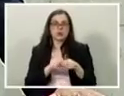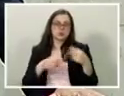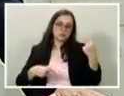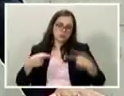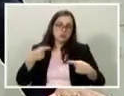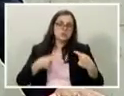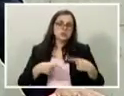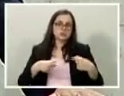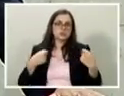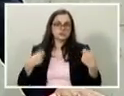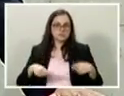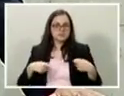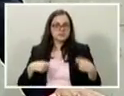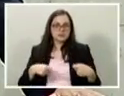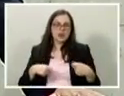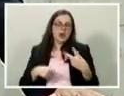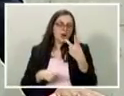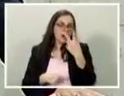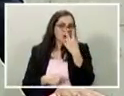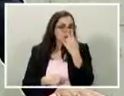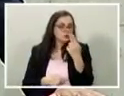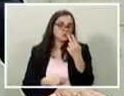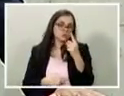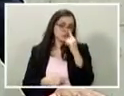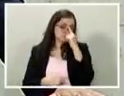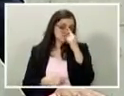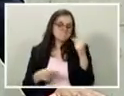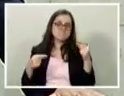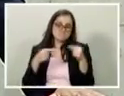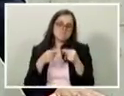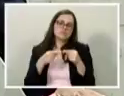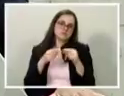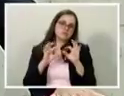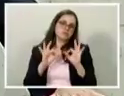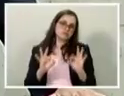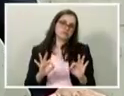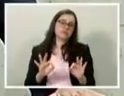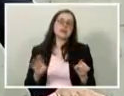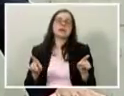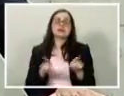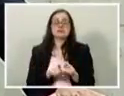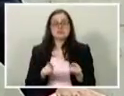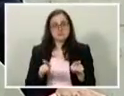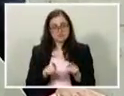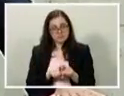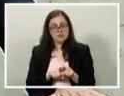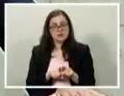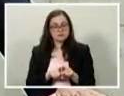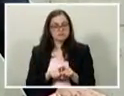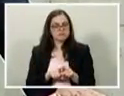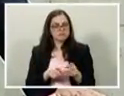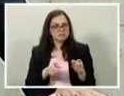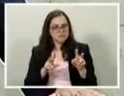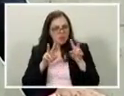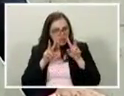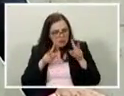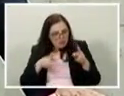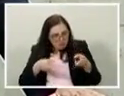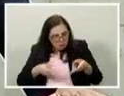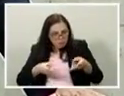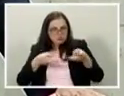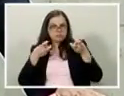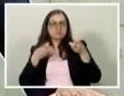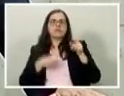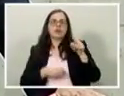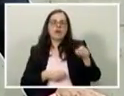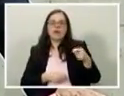seja a mais adequada. No entanto, reconheço também as qualidades do prefeito João Dória